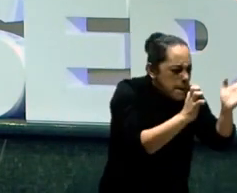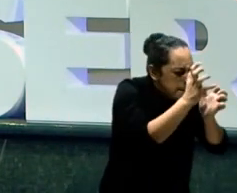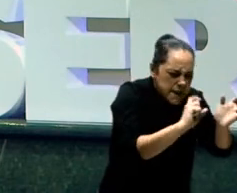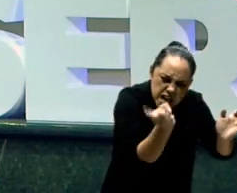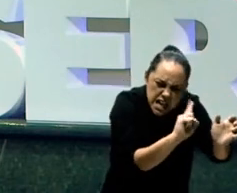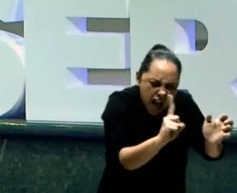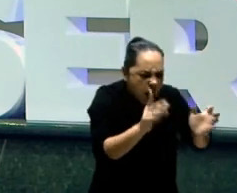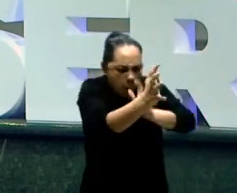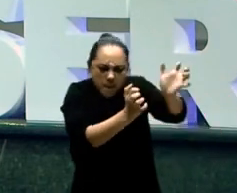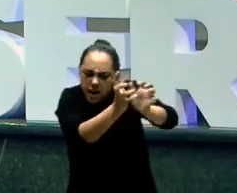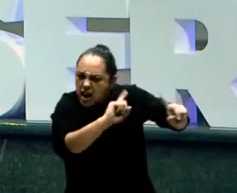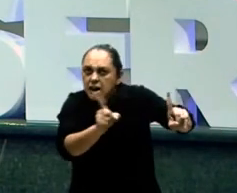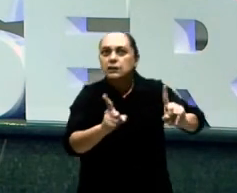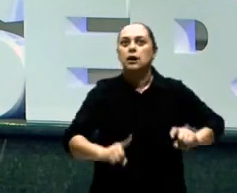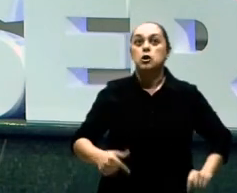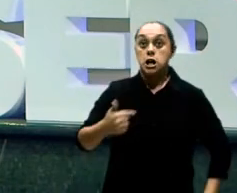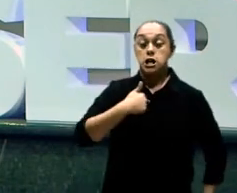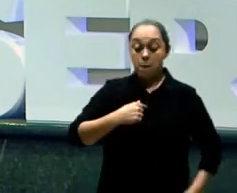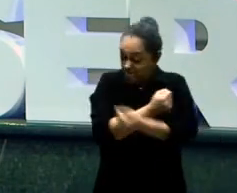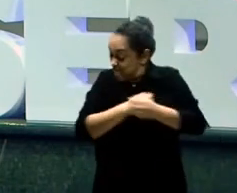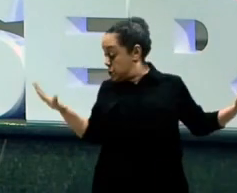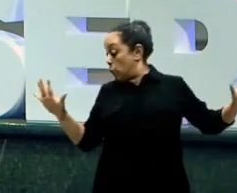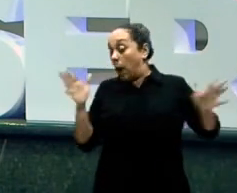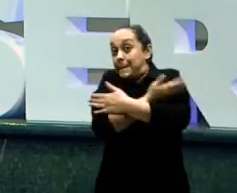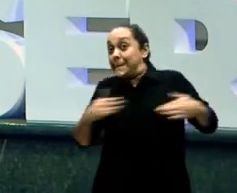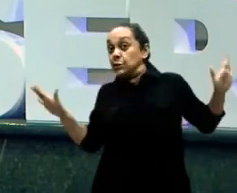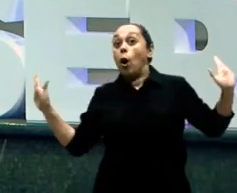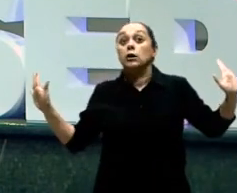segurou Não briga não E eu falava Solta eu Eu estou apanhando